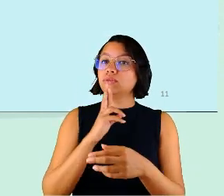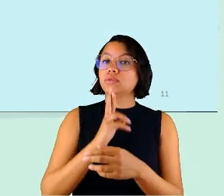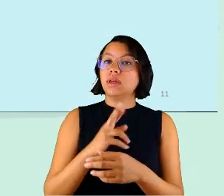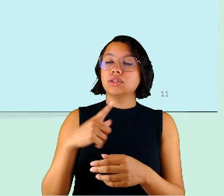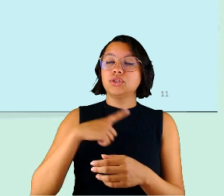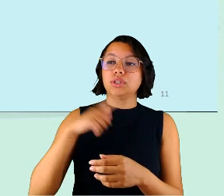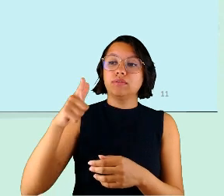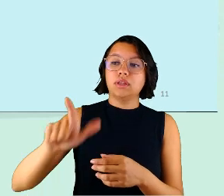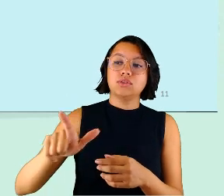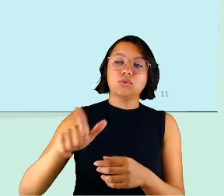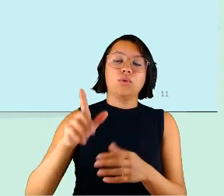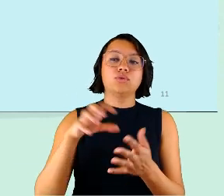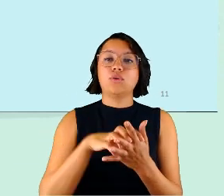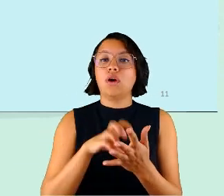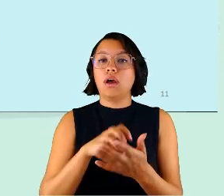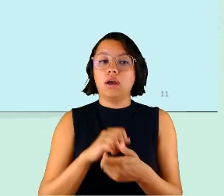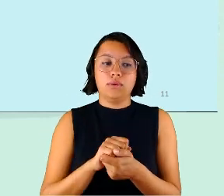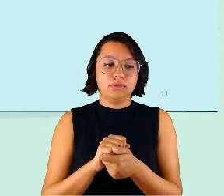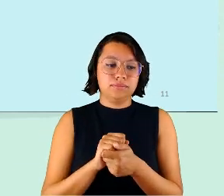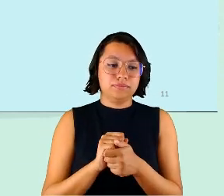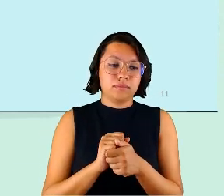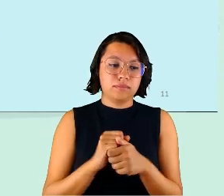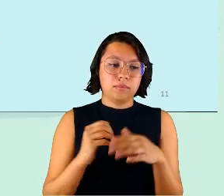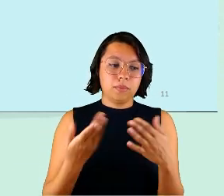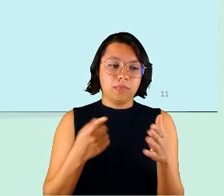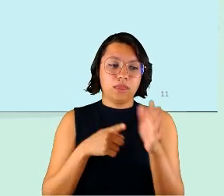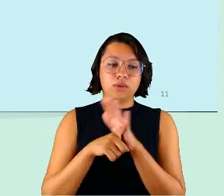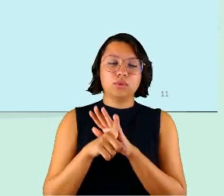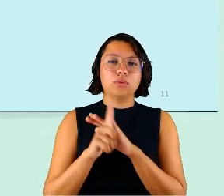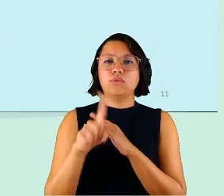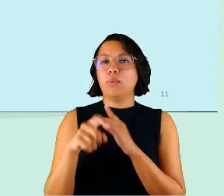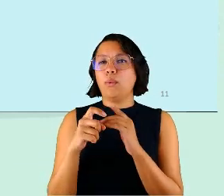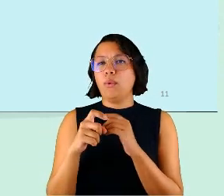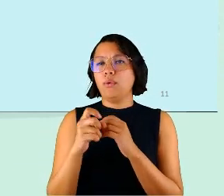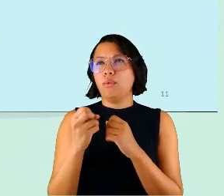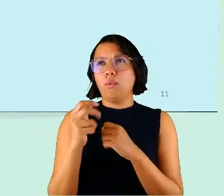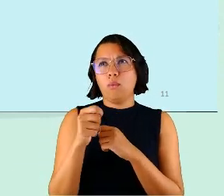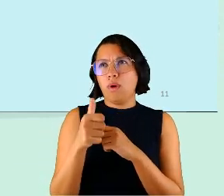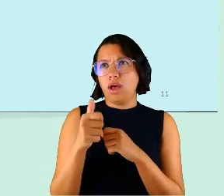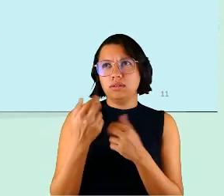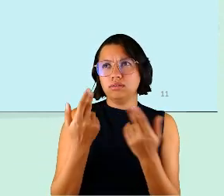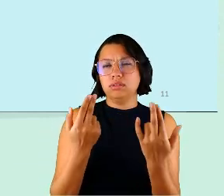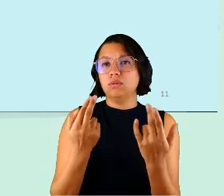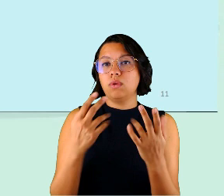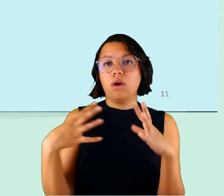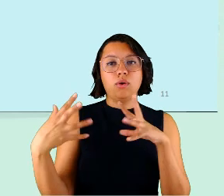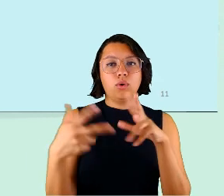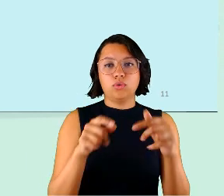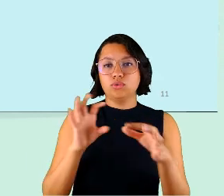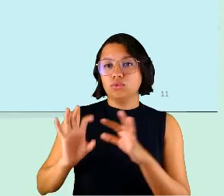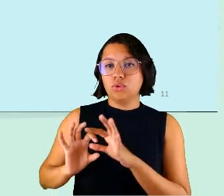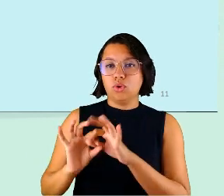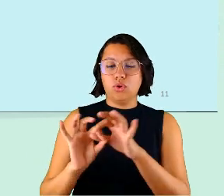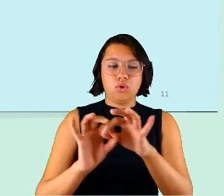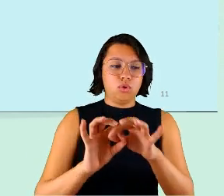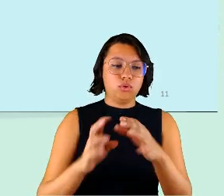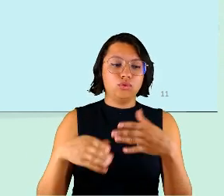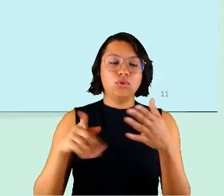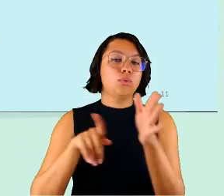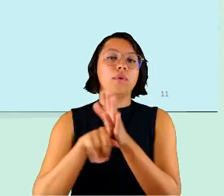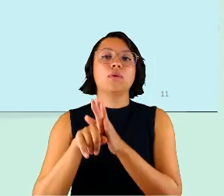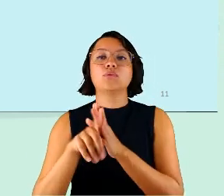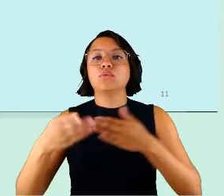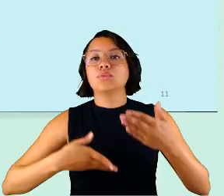que a gente obteve nas outras organizações então o questionário foi praticamente o mesmo em todos esses contextos então a gente